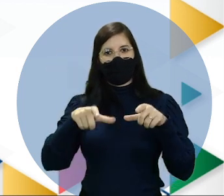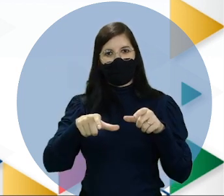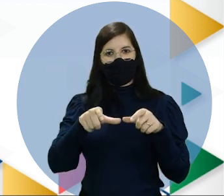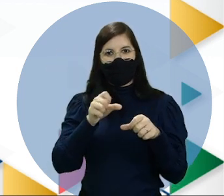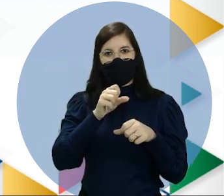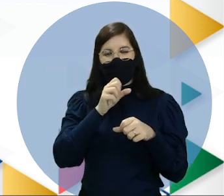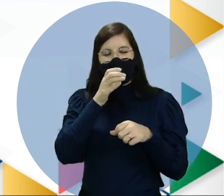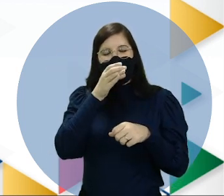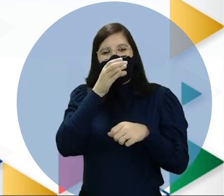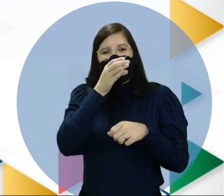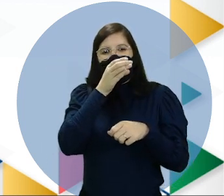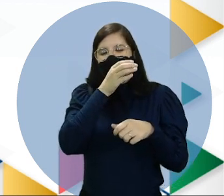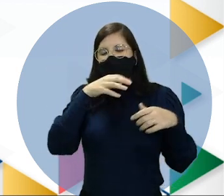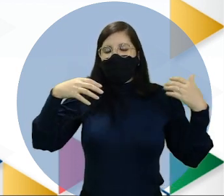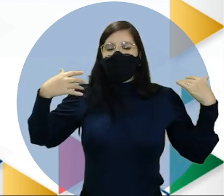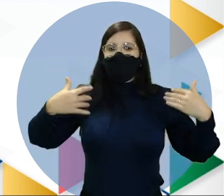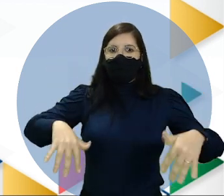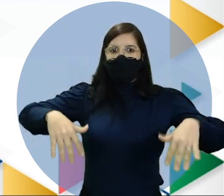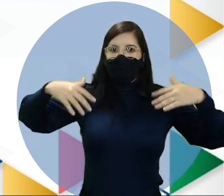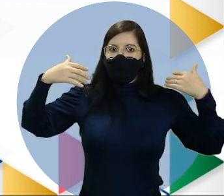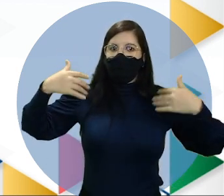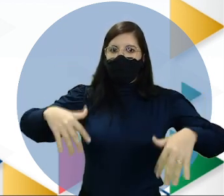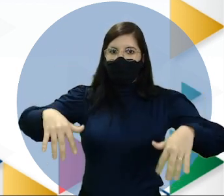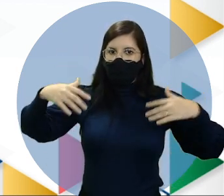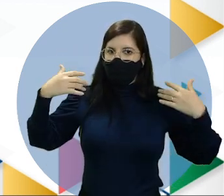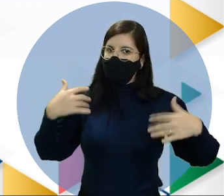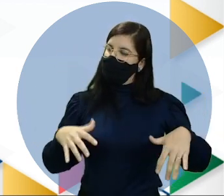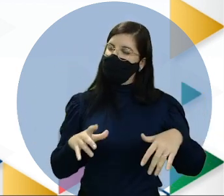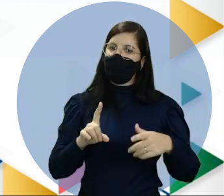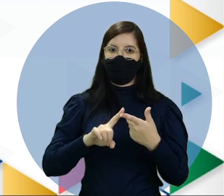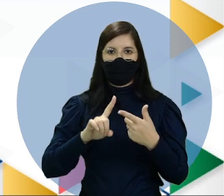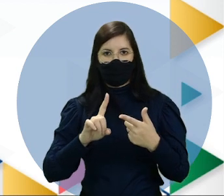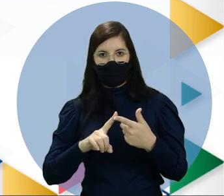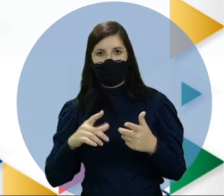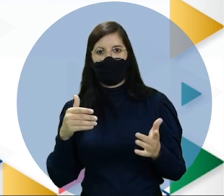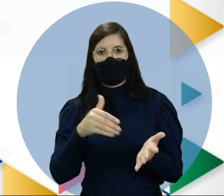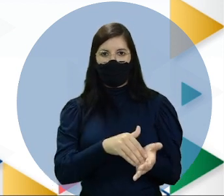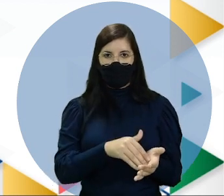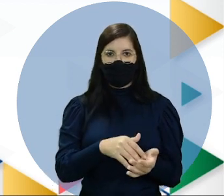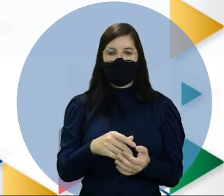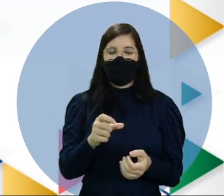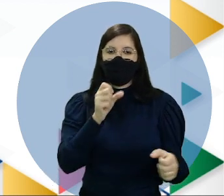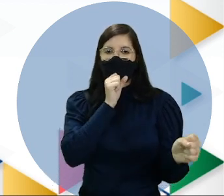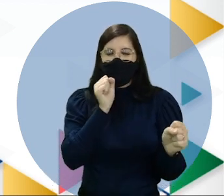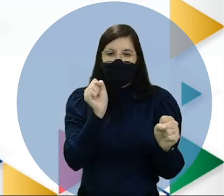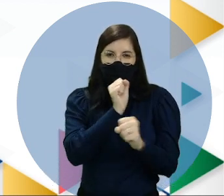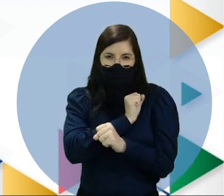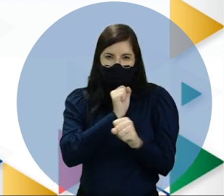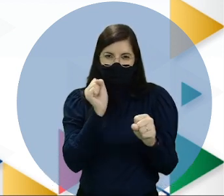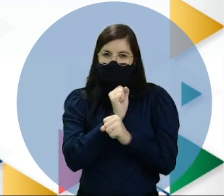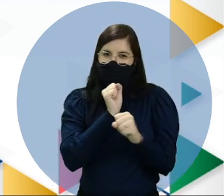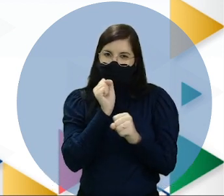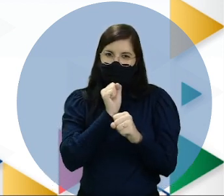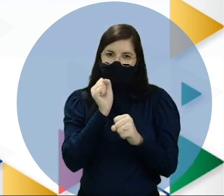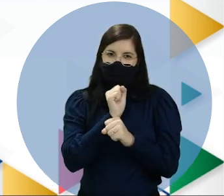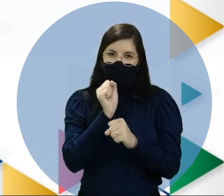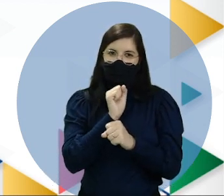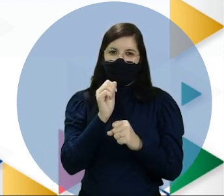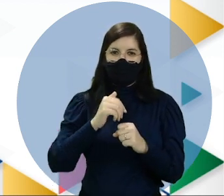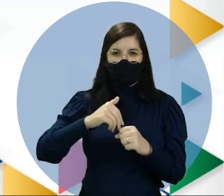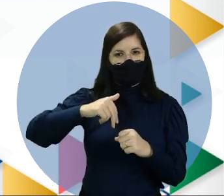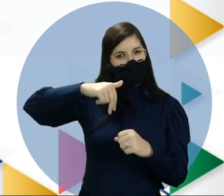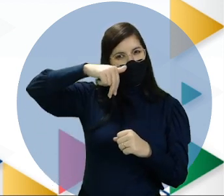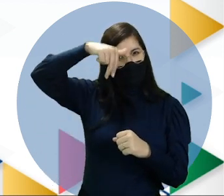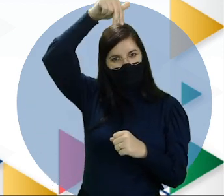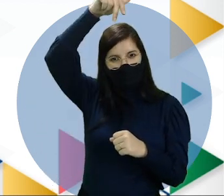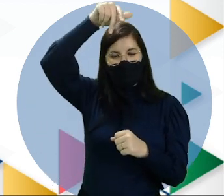mais quentes da região equatorial, as zonas temperadas e também as camadas polares.